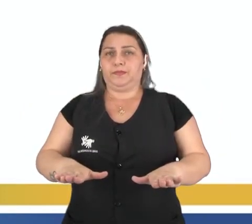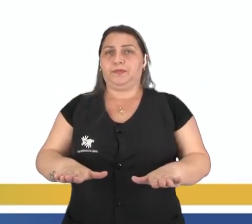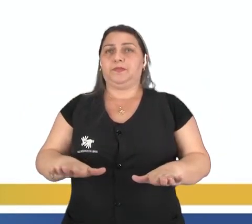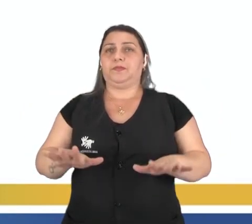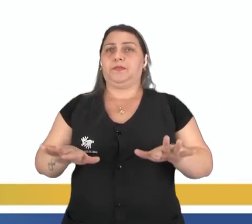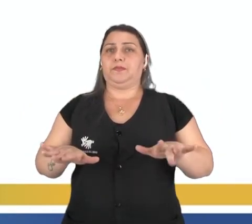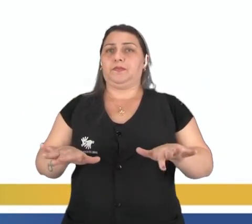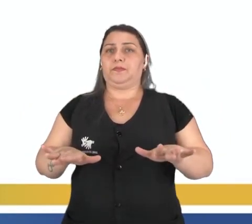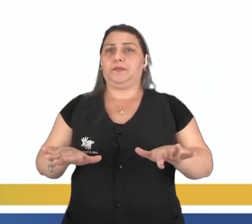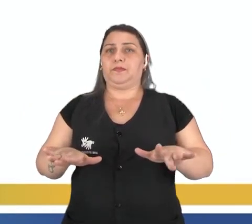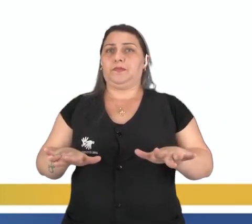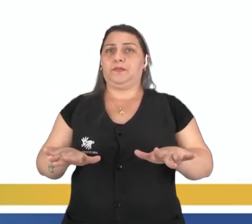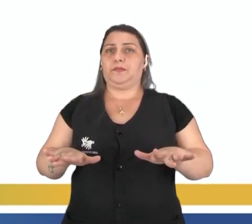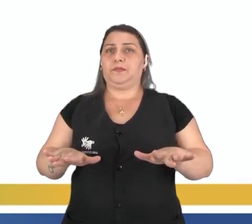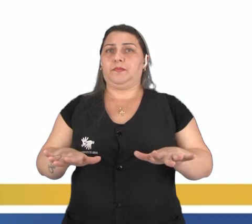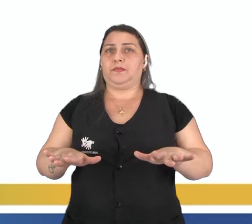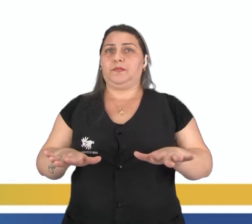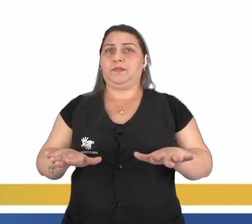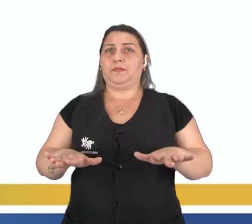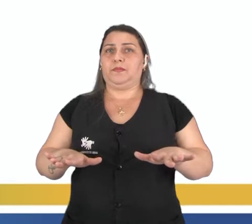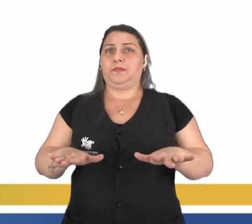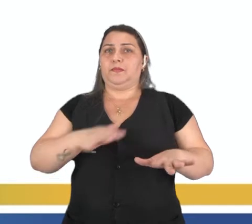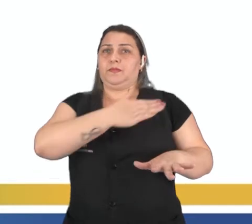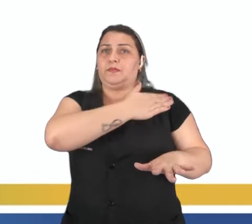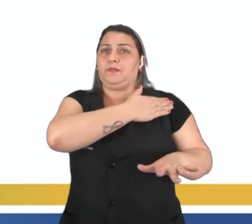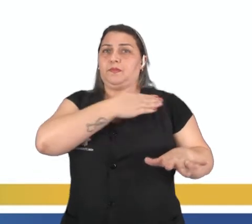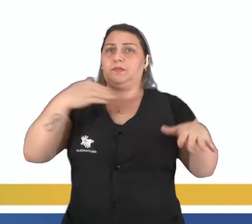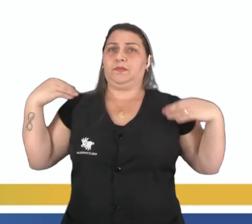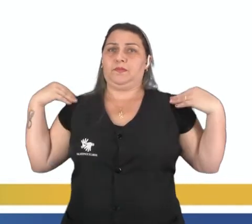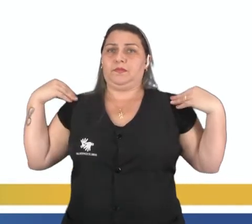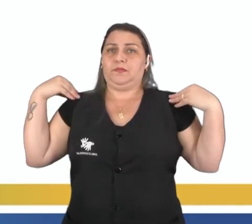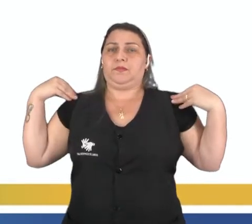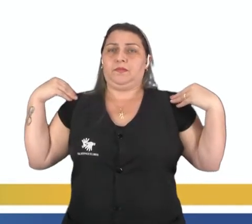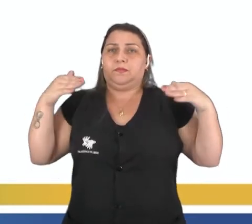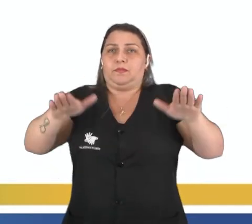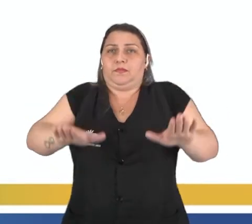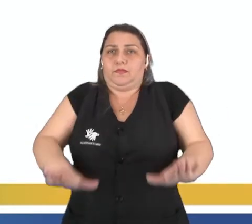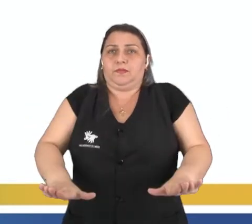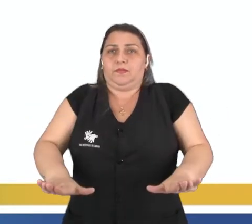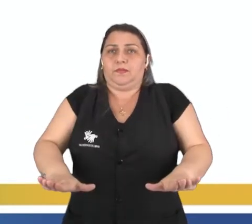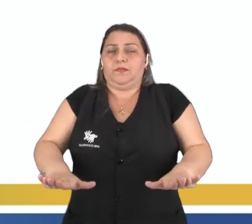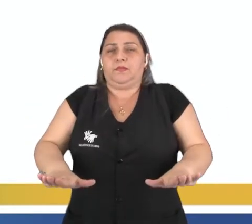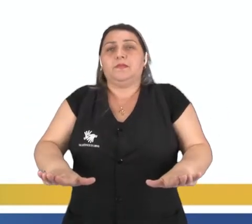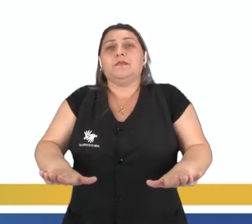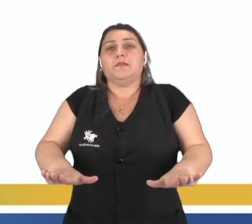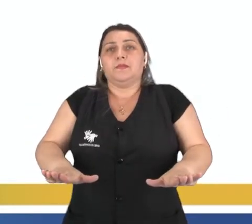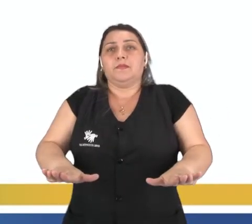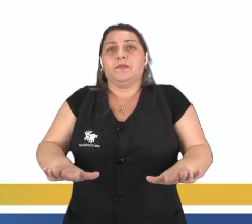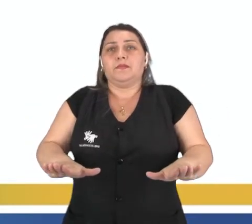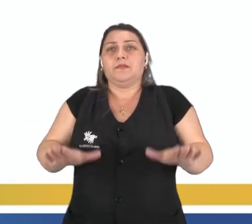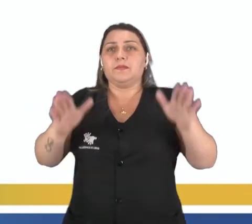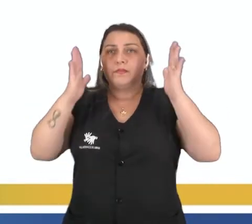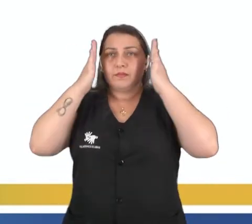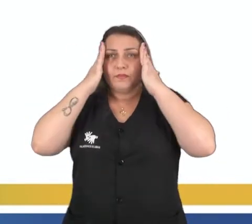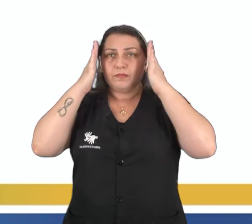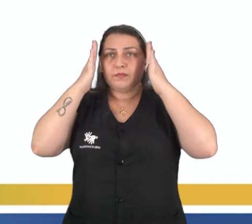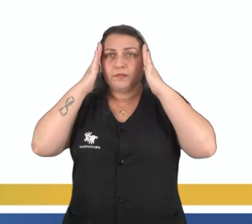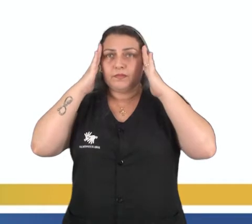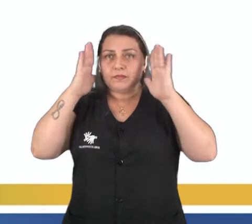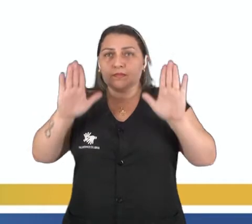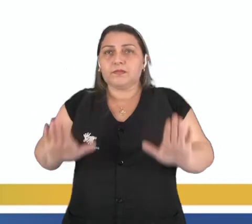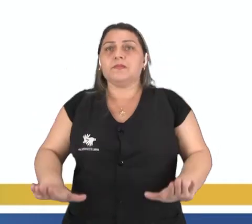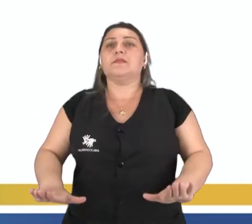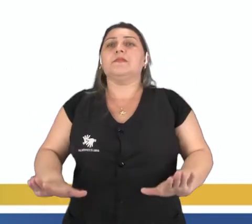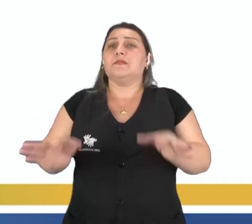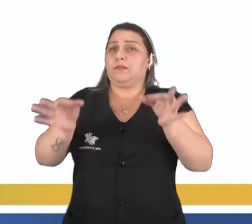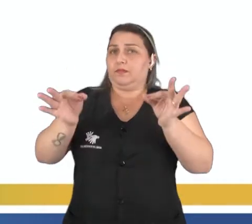das mãos sobre o solo não deve ser acima da linha dos ombros e na posição inicial do movimento o rosto deve permitir um alinhamento